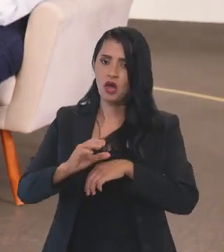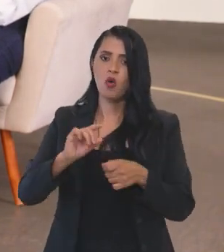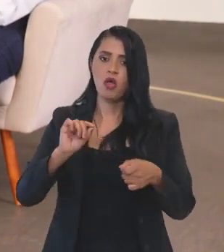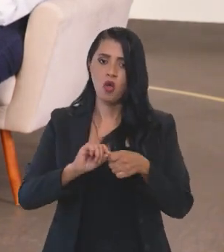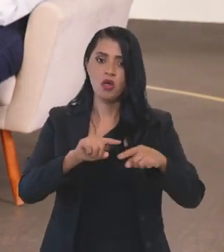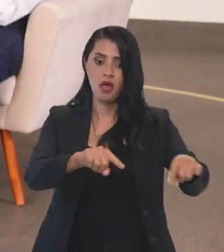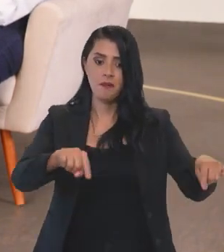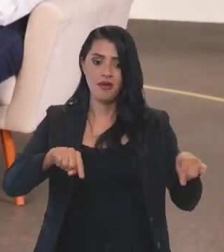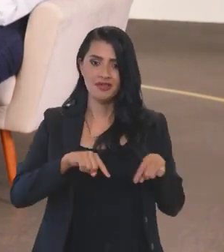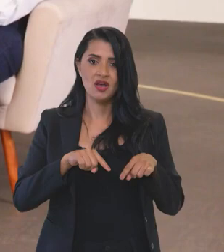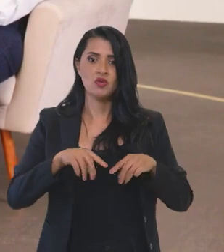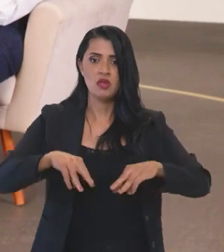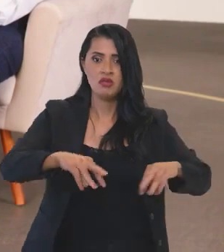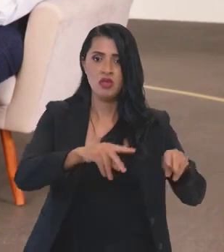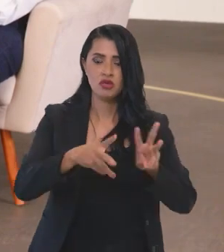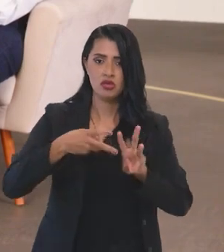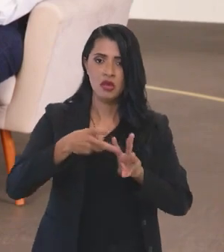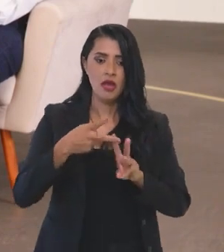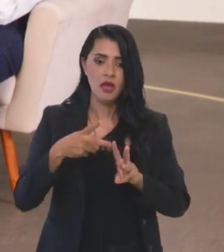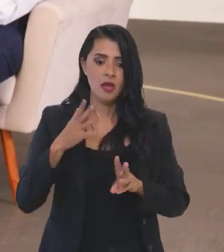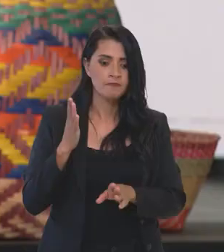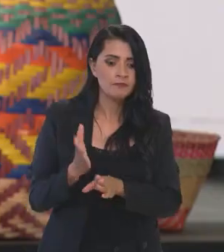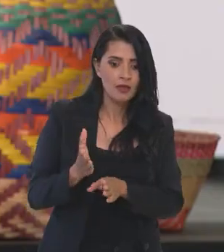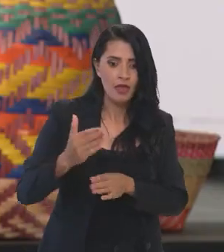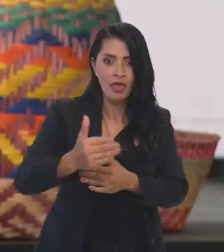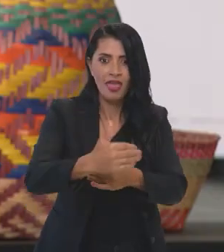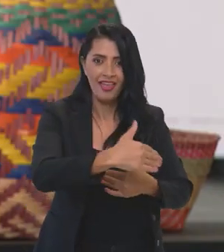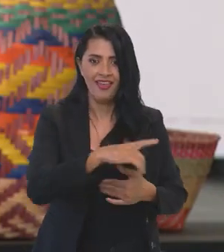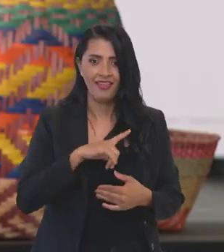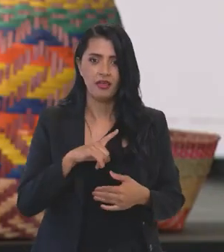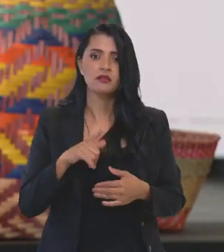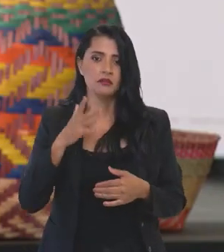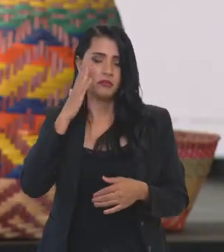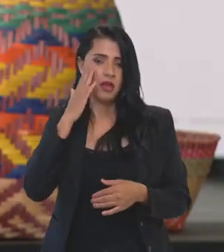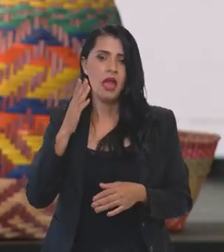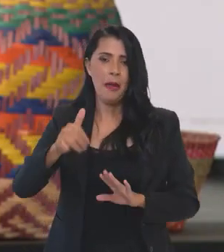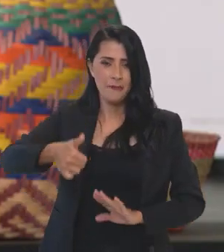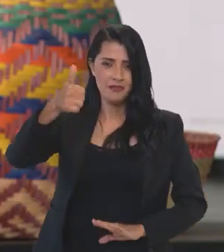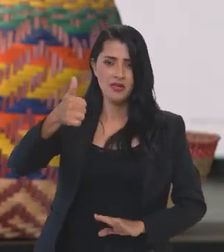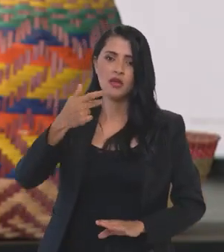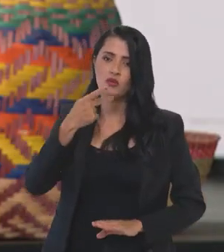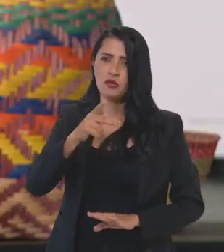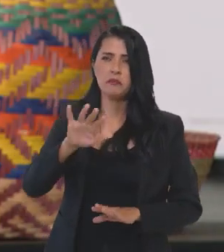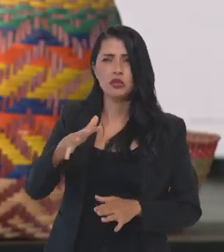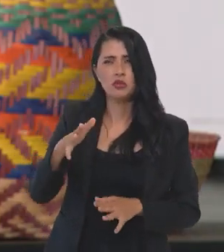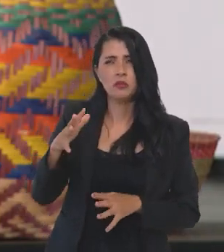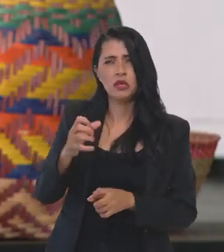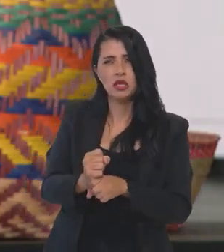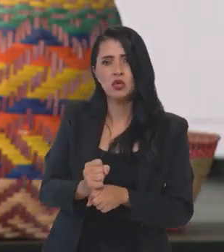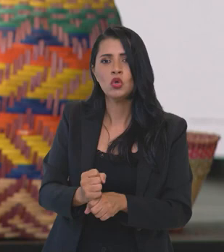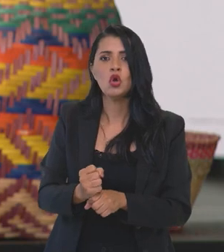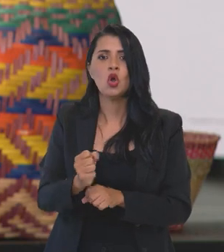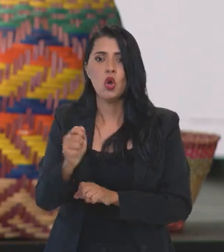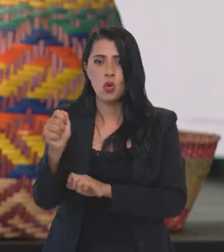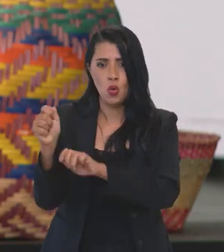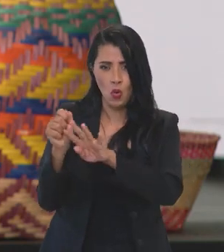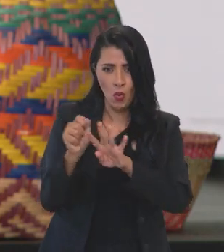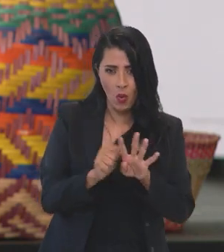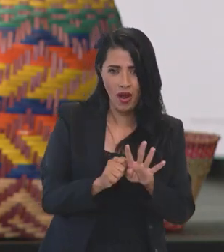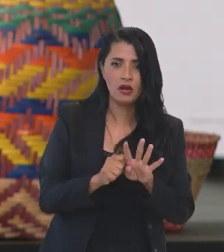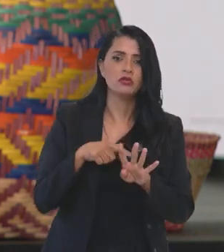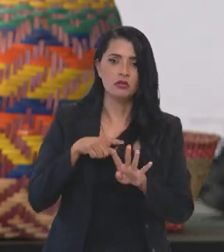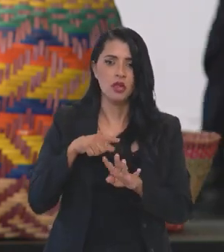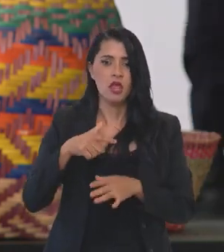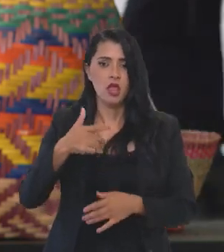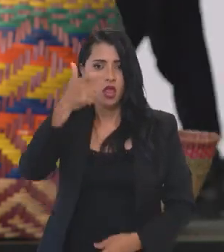que é fazer a demarcação das terras indígenas. Então, a FUNAI, logo na minha primeira, eu estou fazendo, acho que mais ou menos, quatro